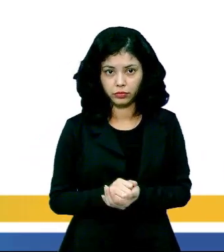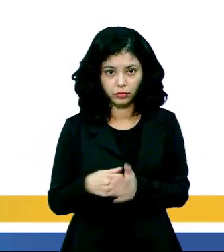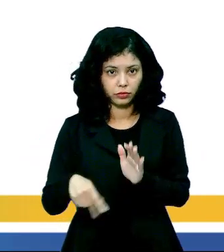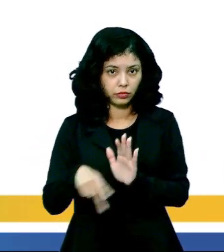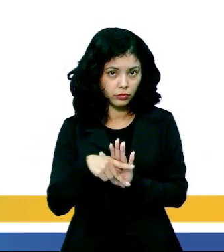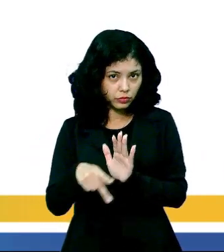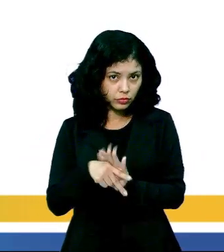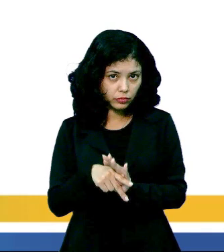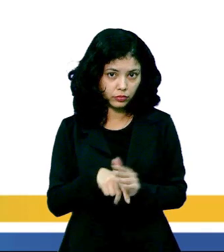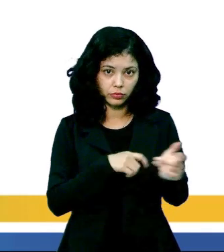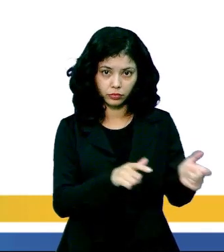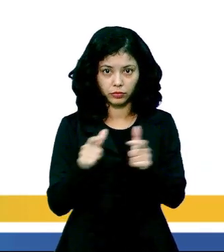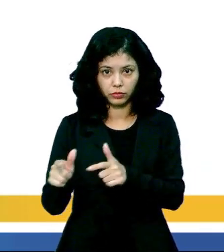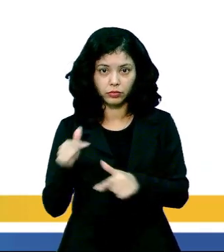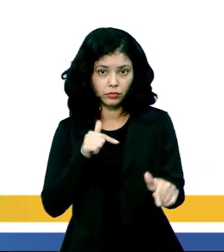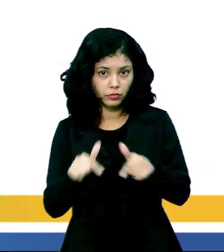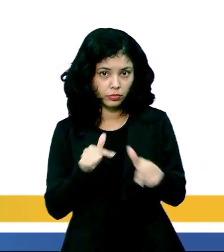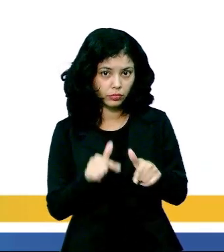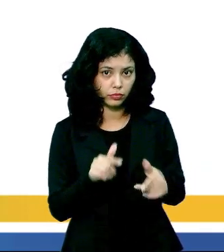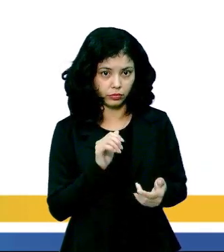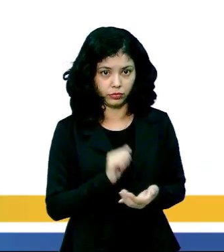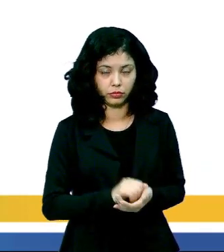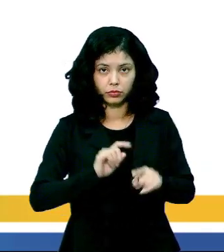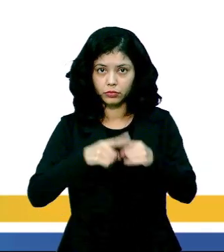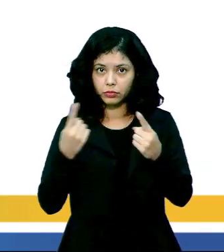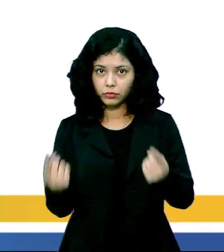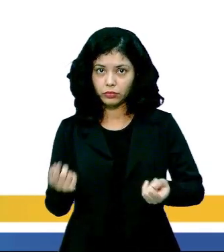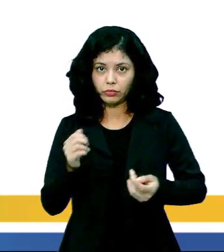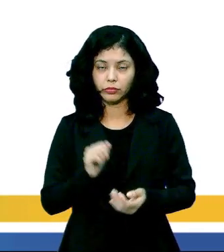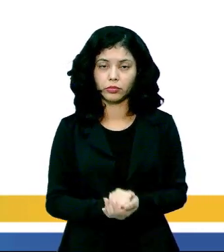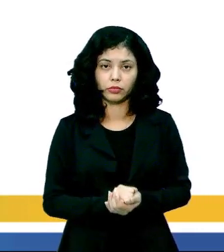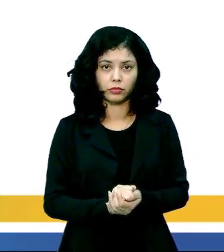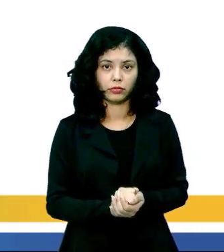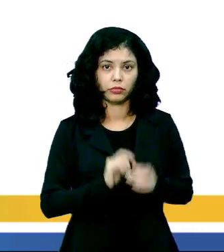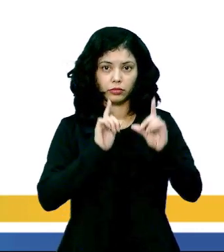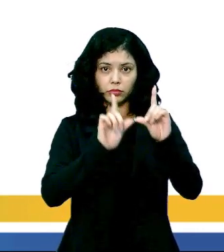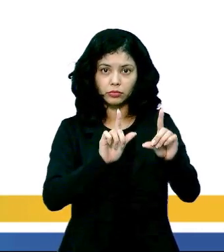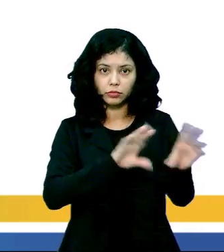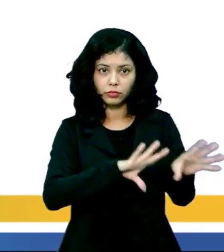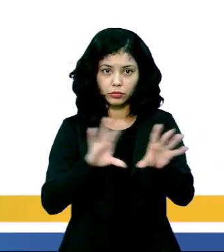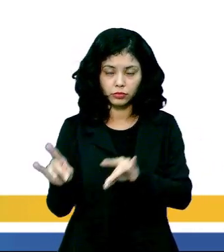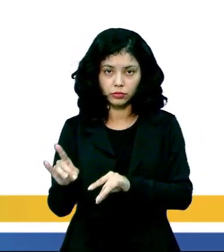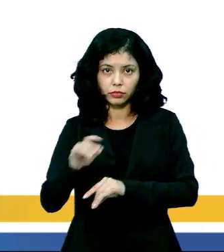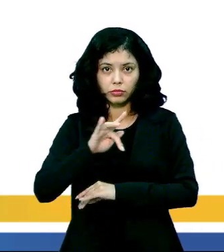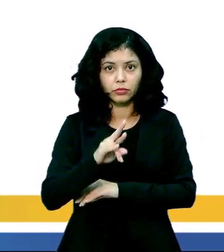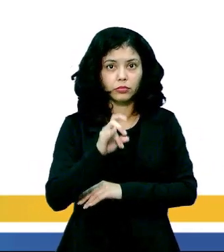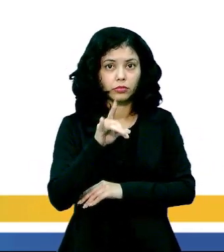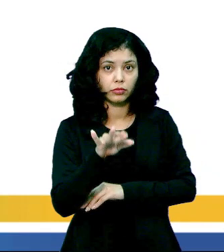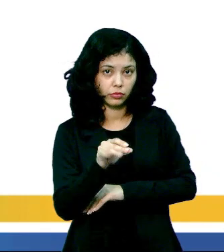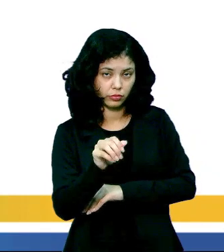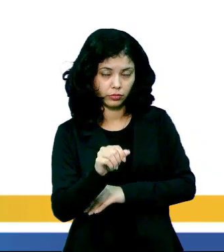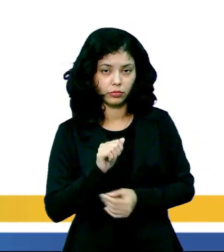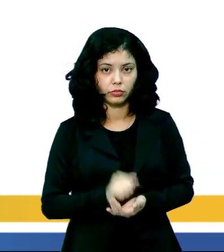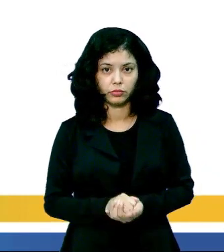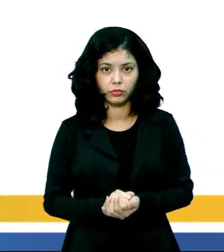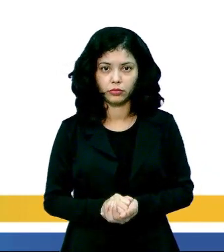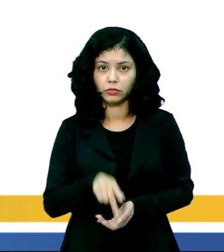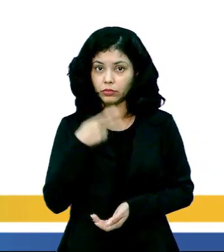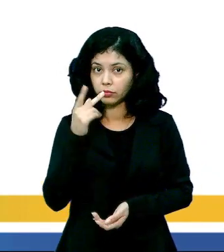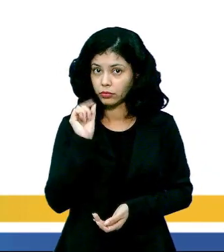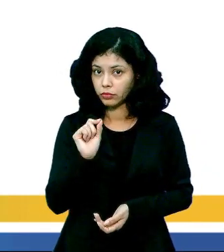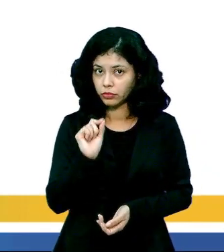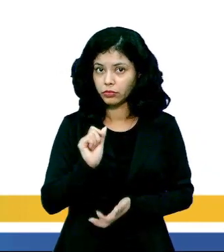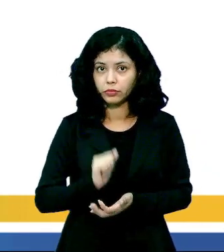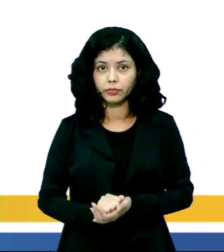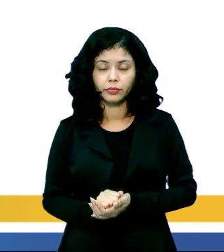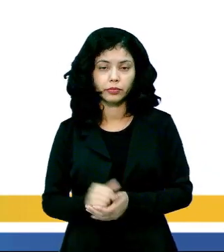determinado ambiente de trabalho. Mas a charge, ela traz uma ironia no que diz respeito